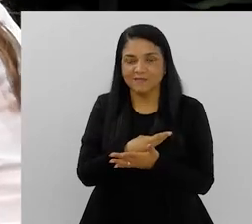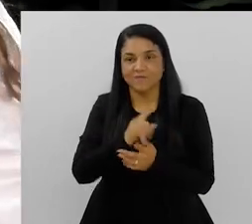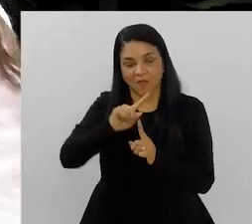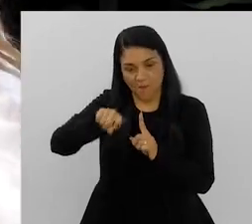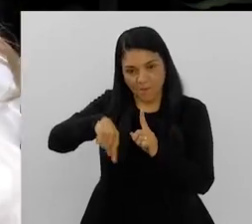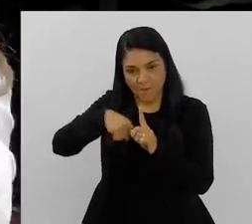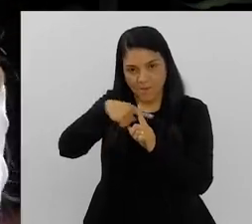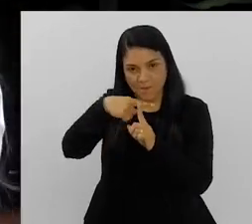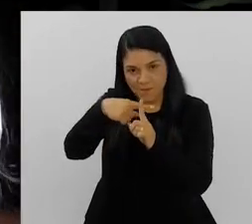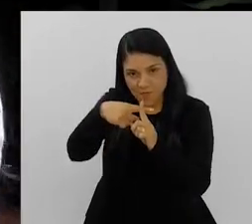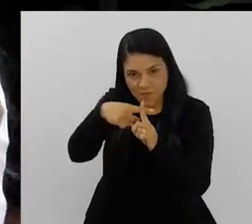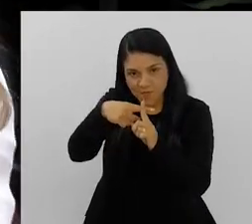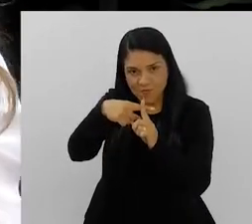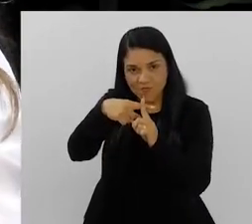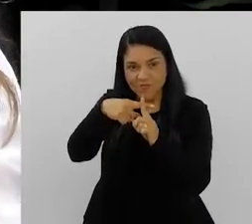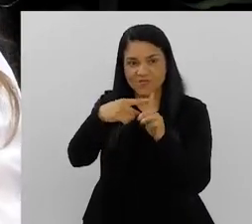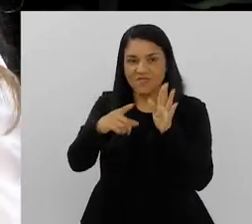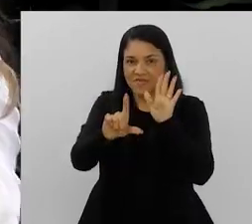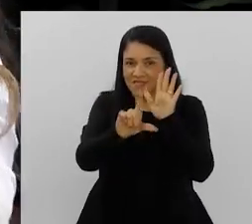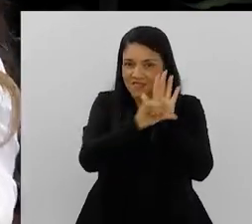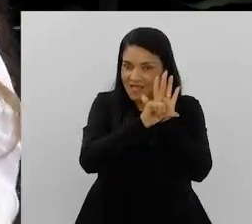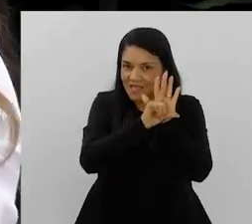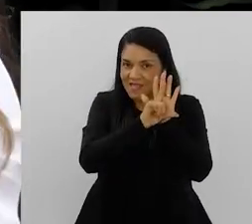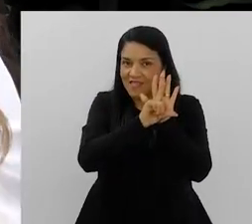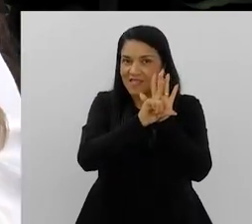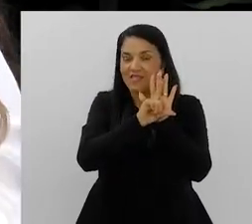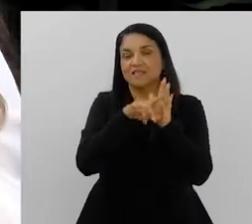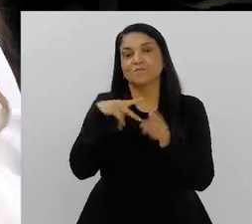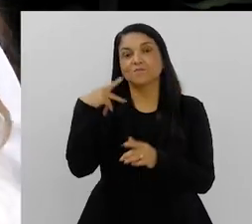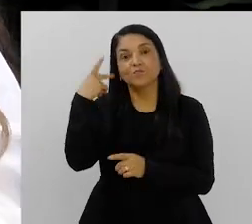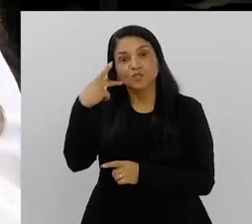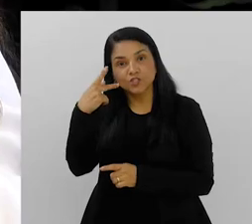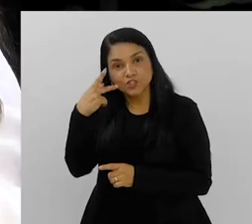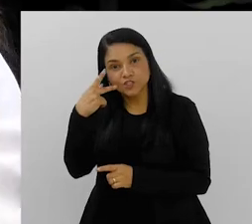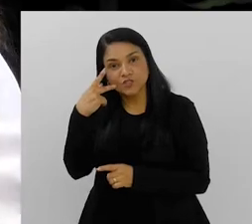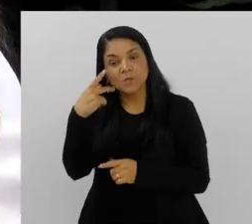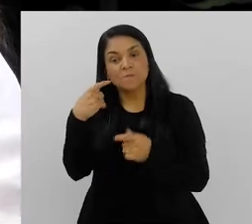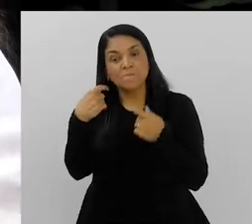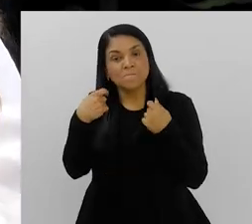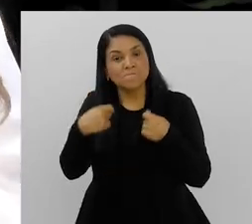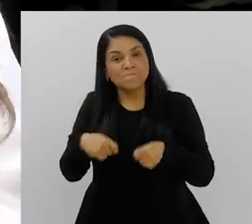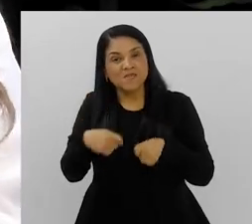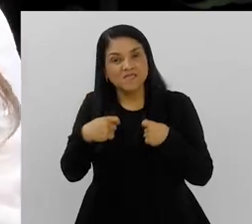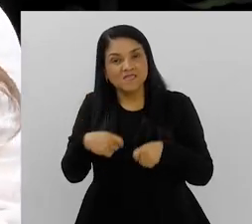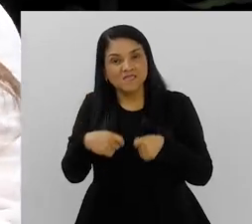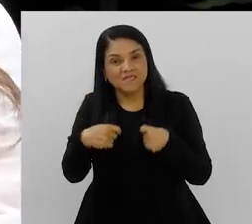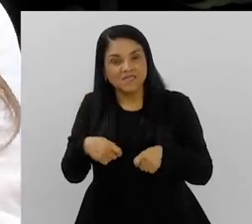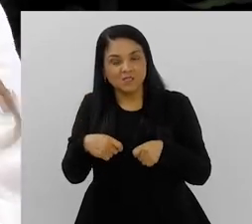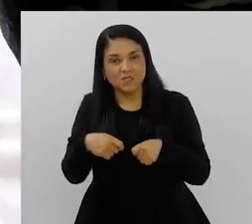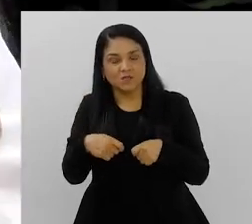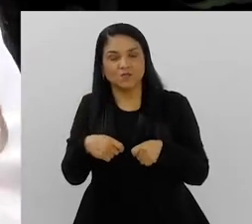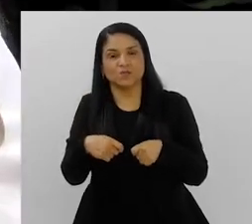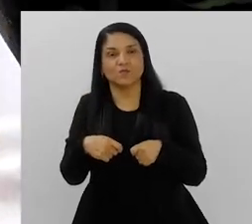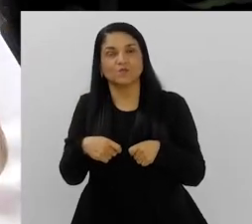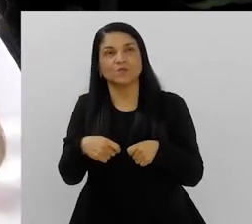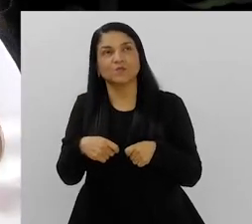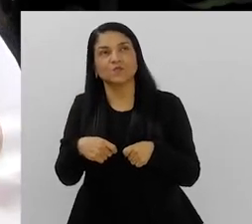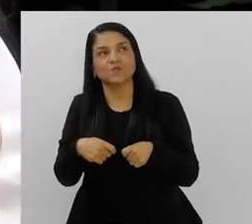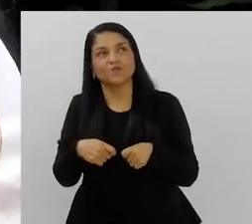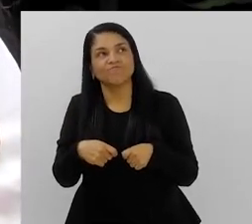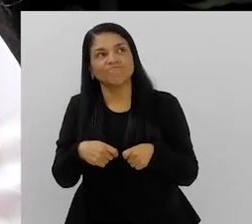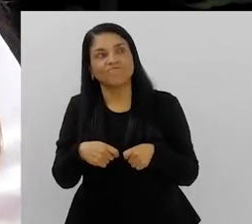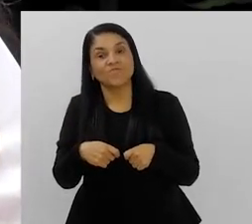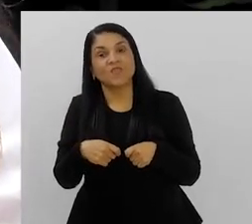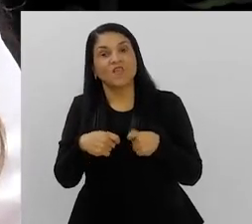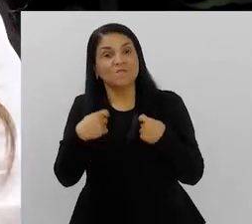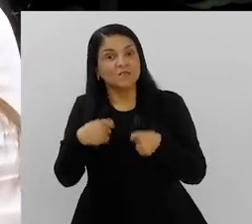que a positivação, ou seja, as leis e as políticas, elas precisam, elas não se encerram